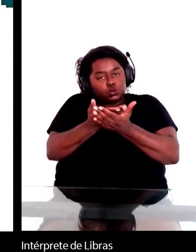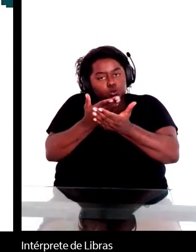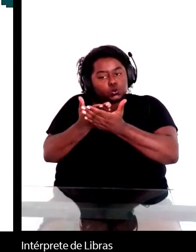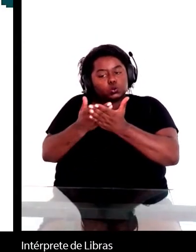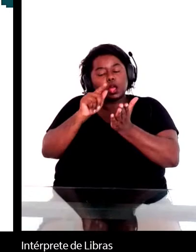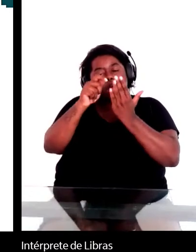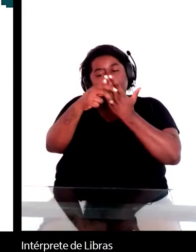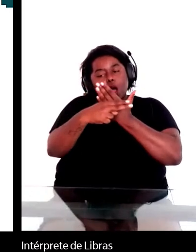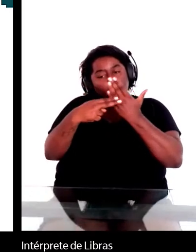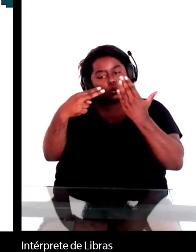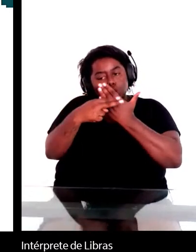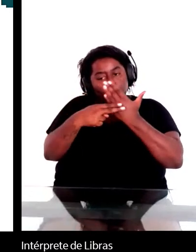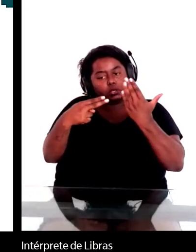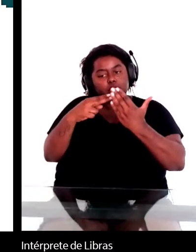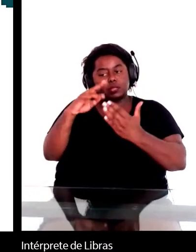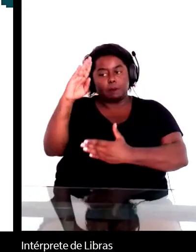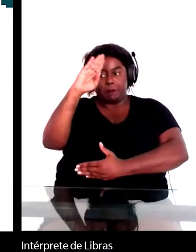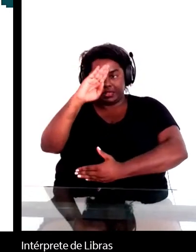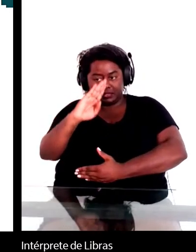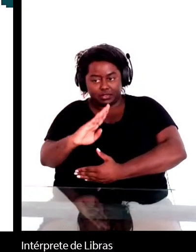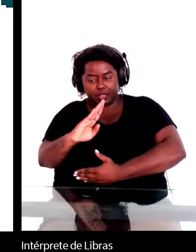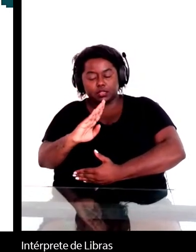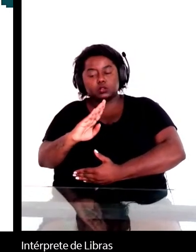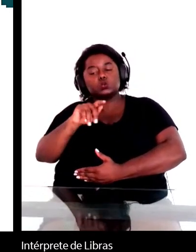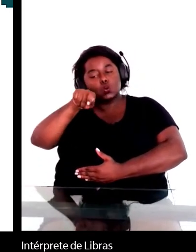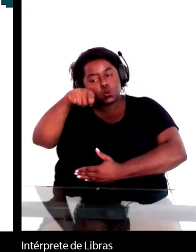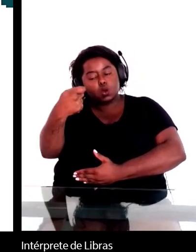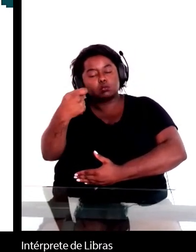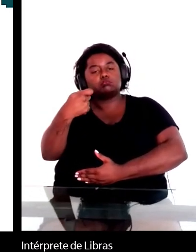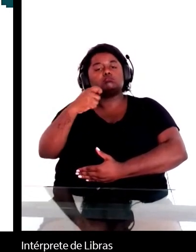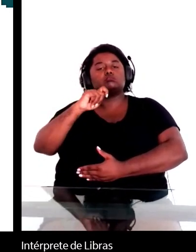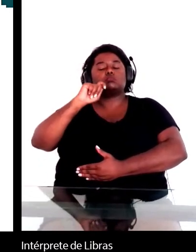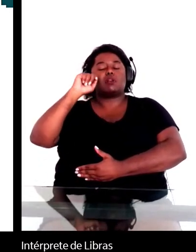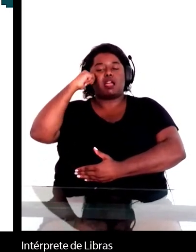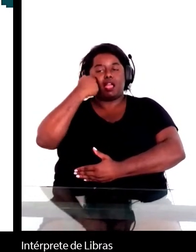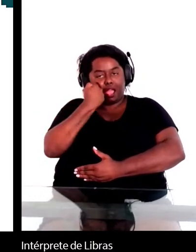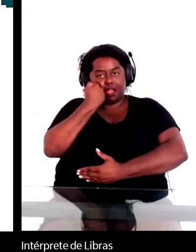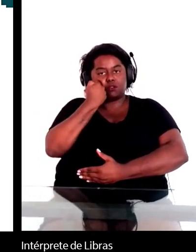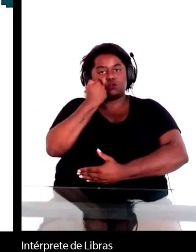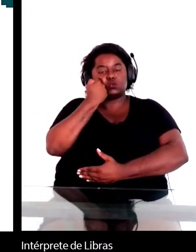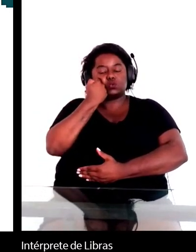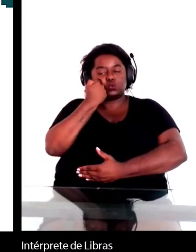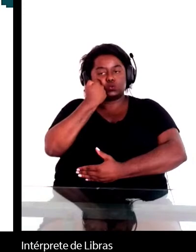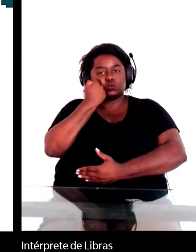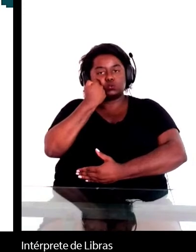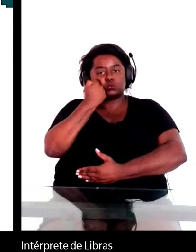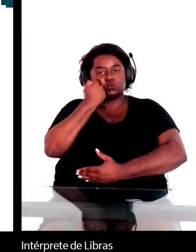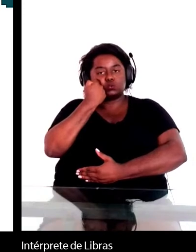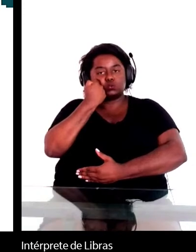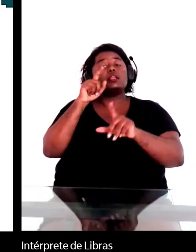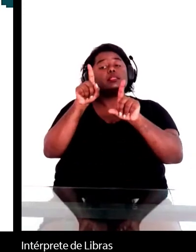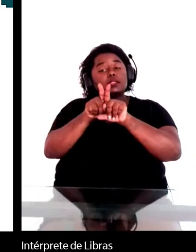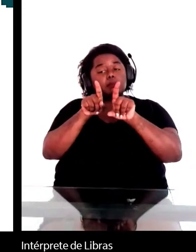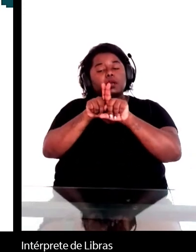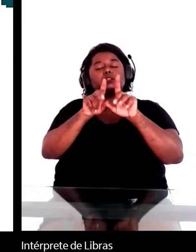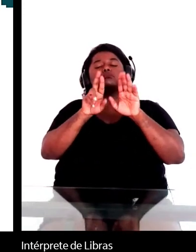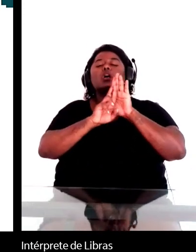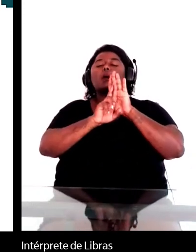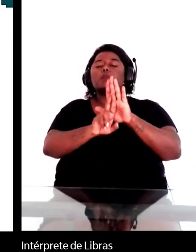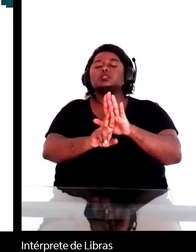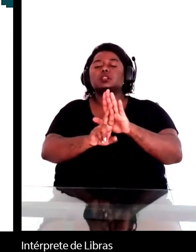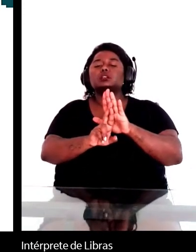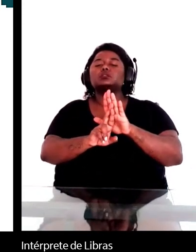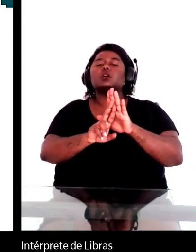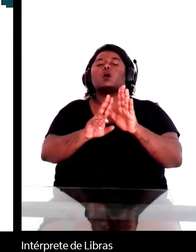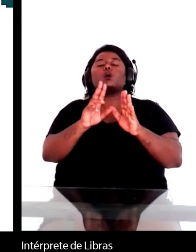que se definem como afrodescendentes, mas também a representação do negro na literatura brasileira. Então,